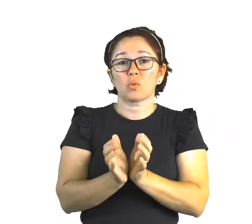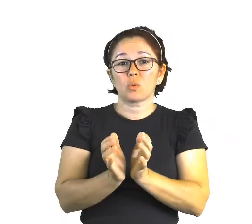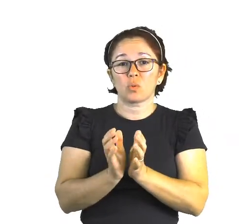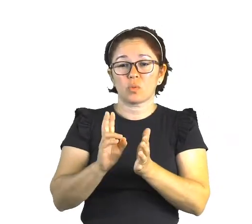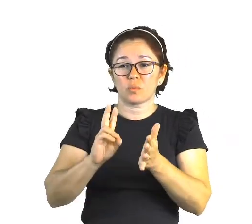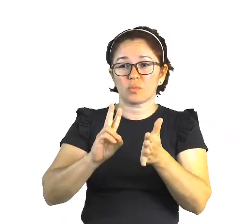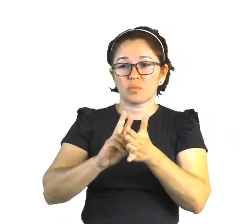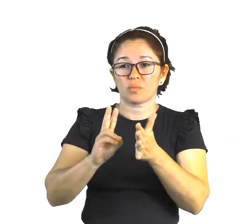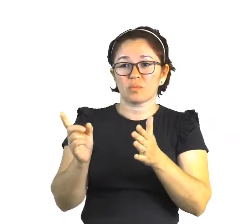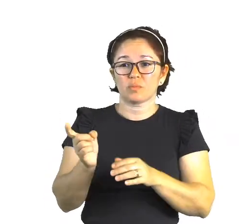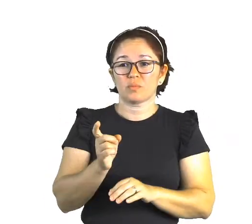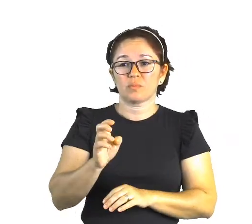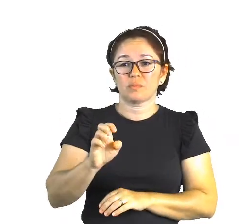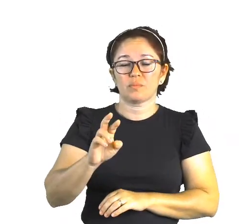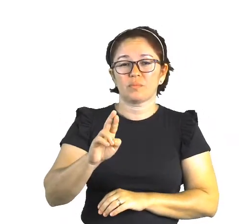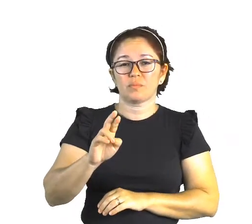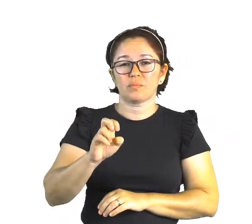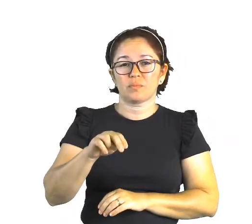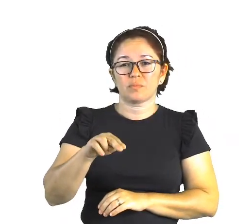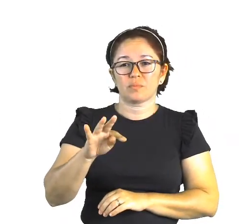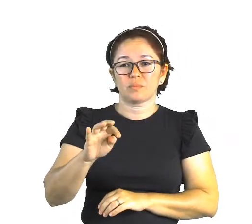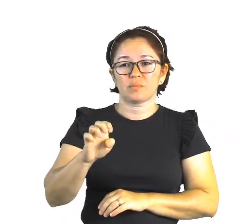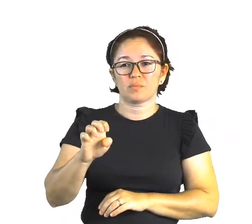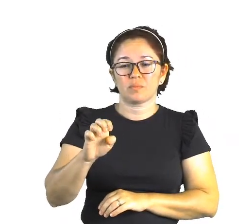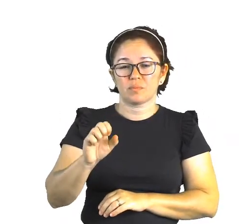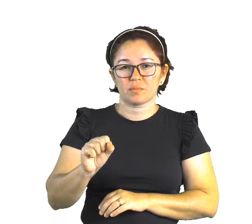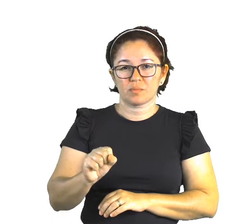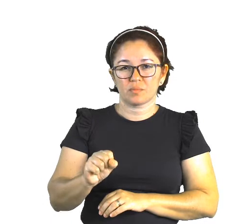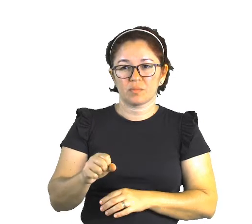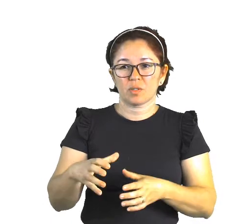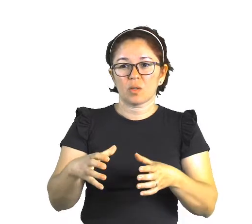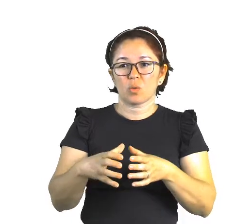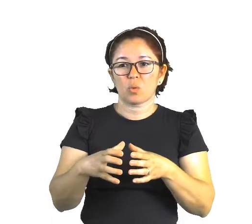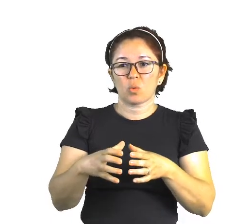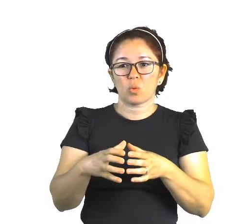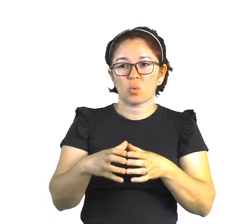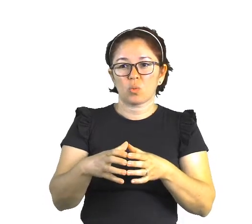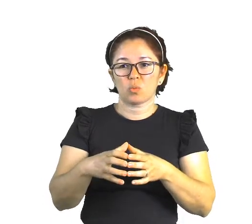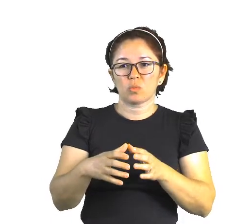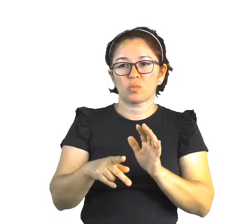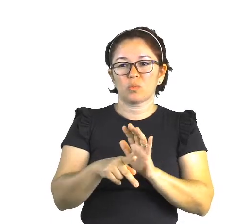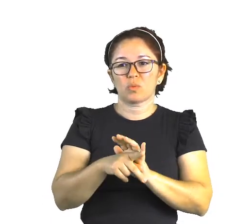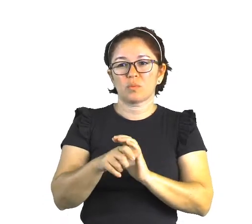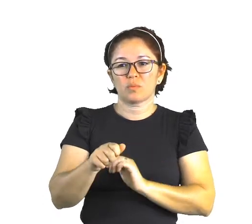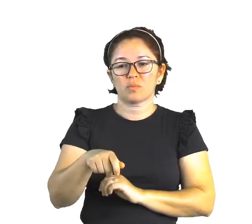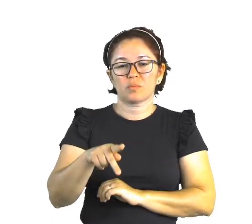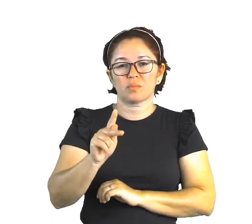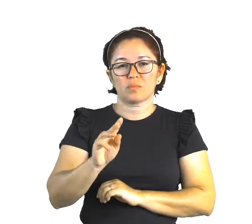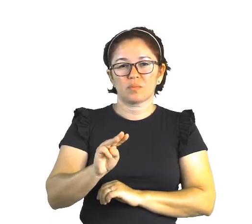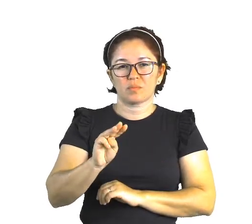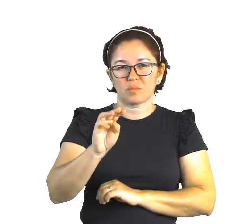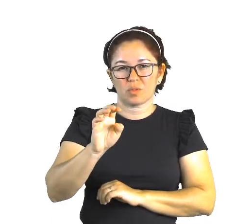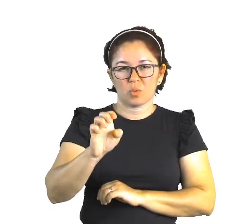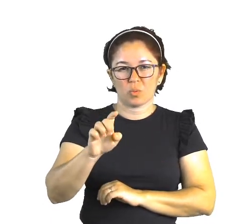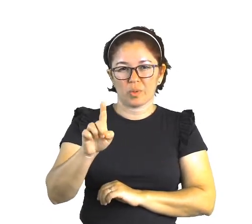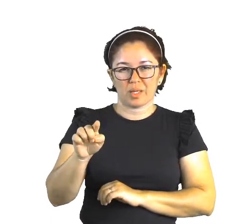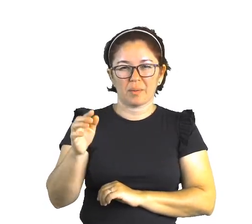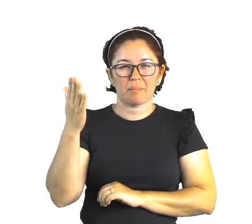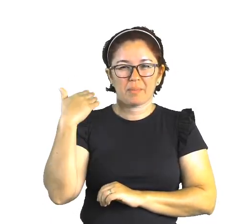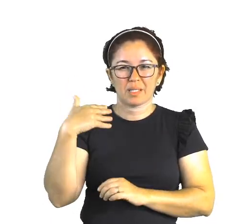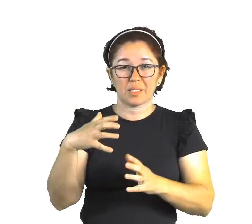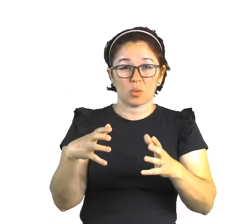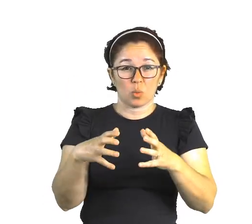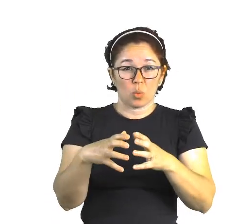Xerente, eles pertencem ao grupo indígena Aquém. Aquém era um grupo muito numeroso, que se